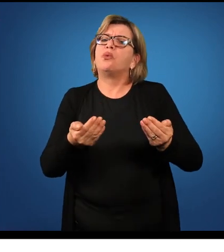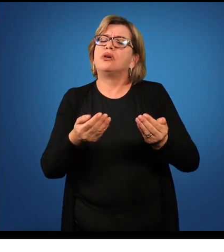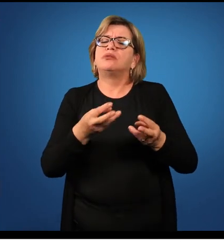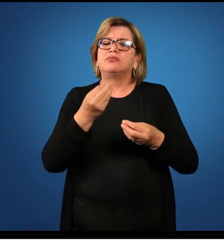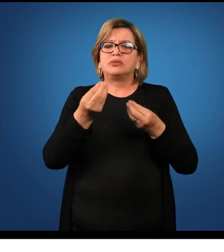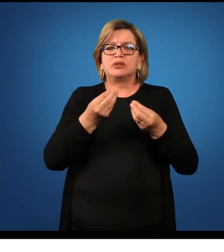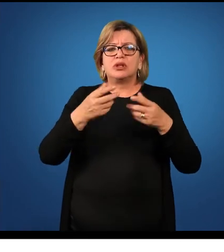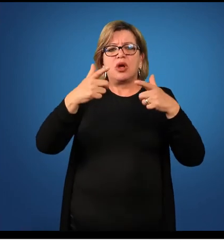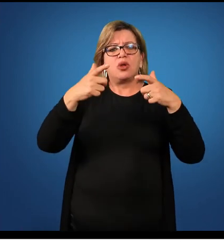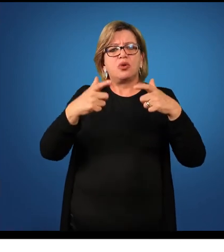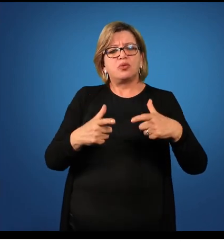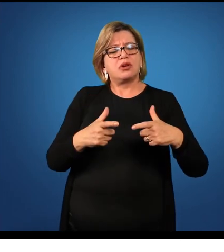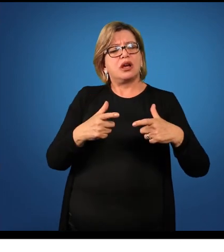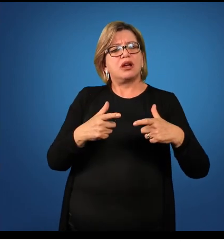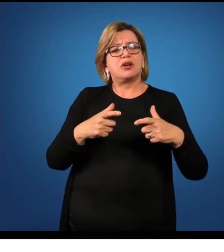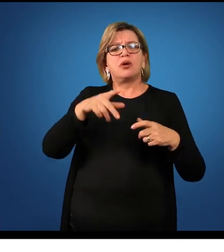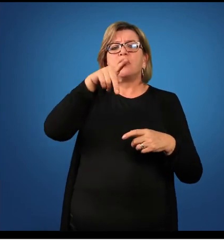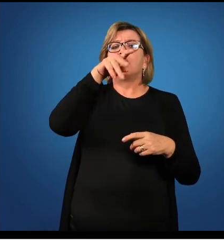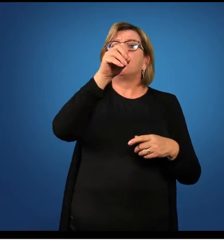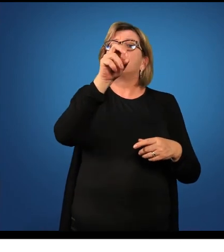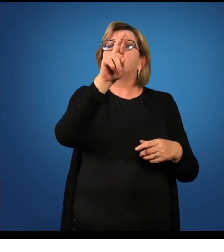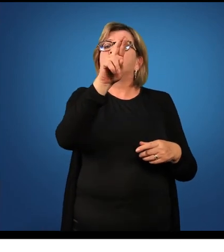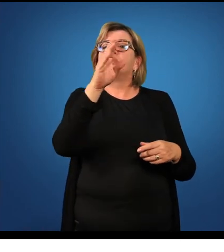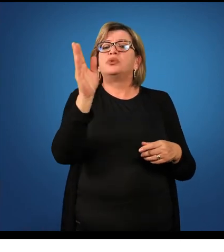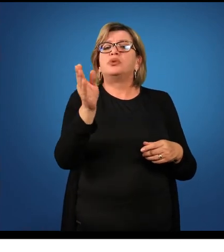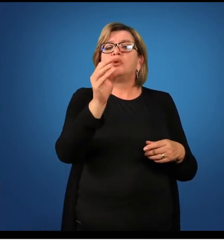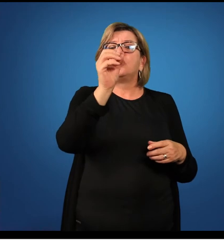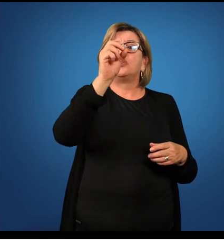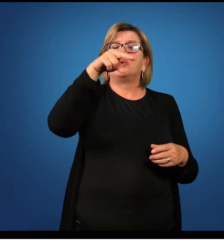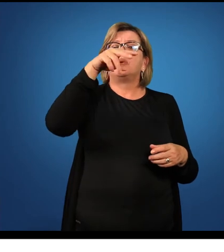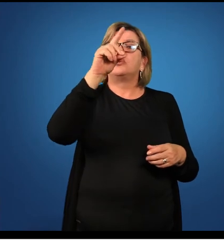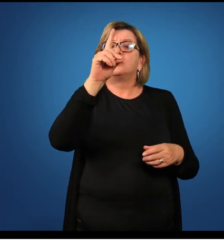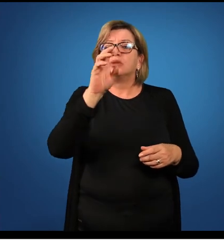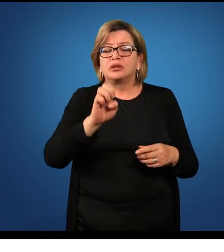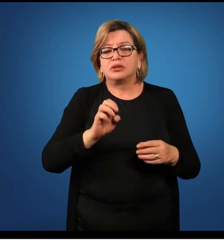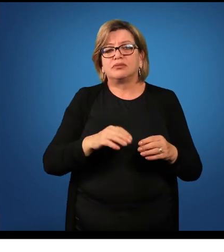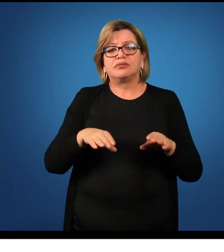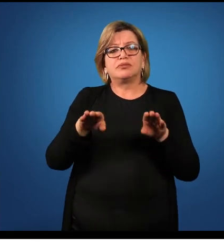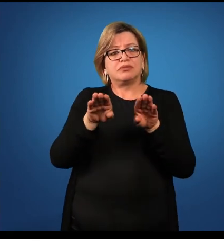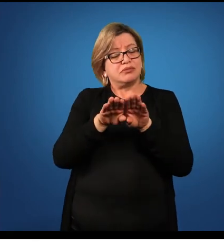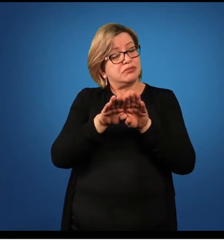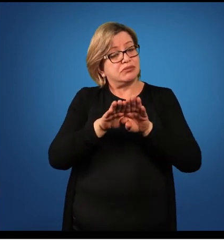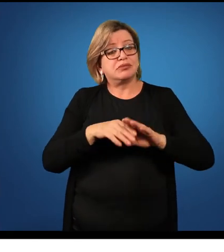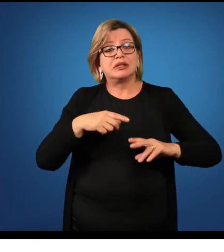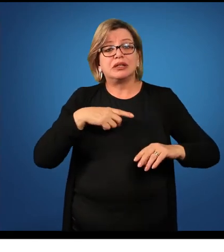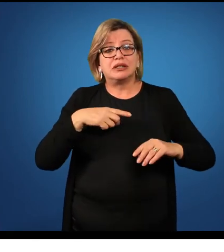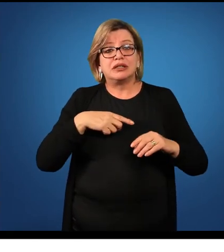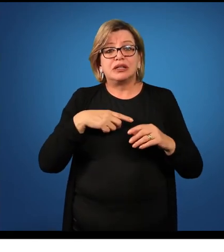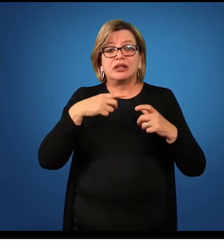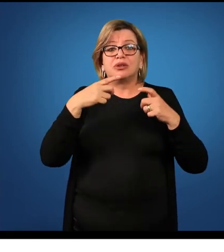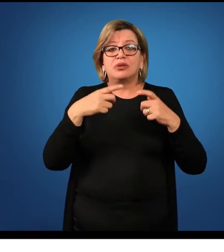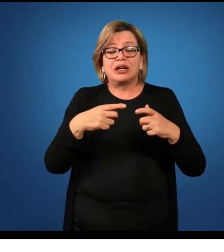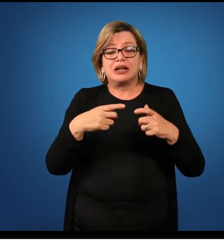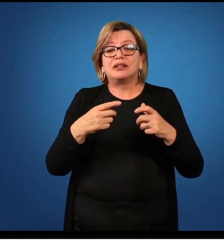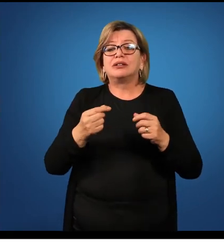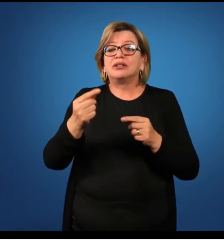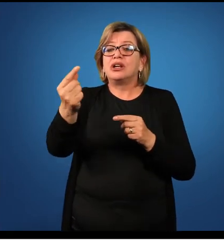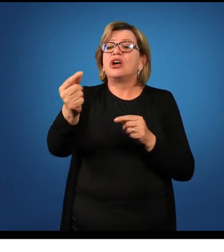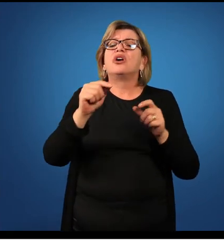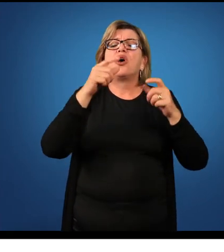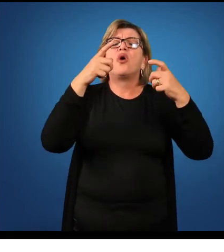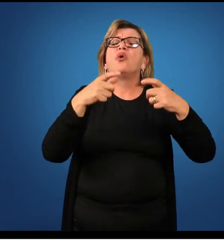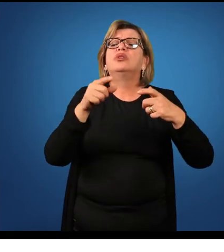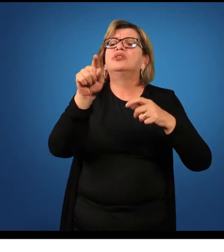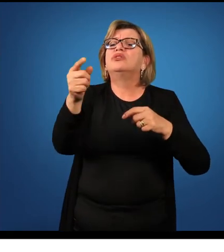lugar por onde por onde se passa e ainda temos o lugar de onde de onde